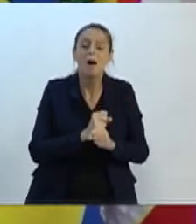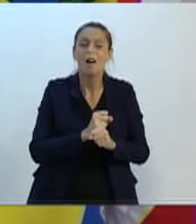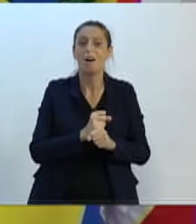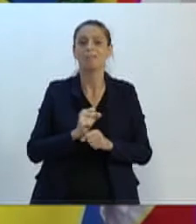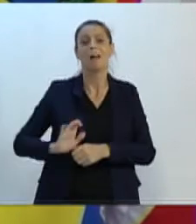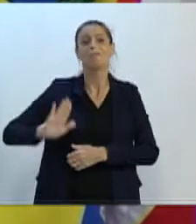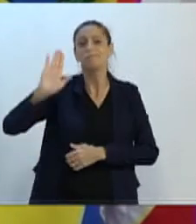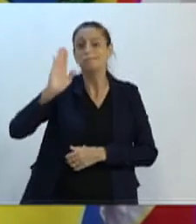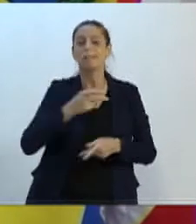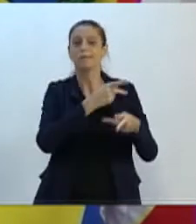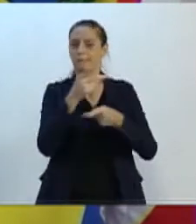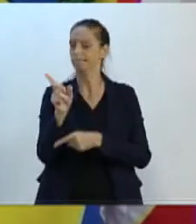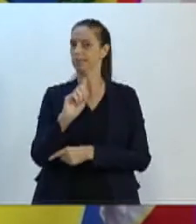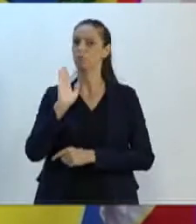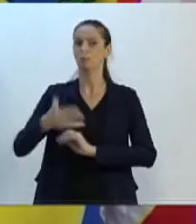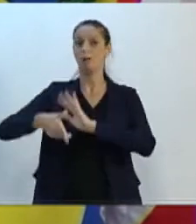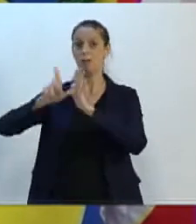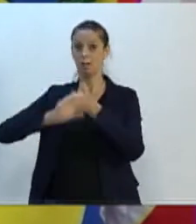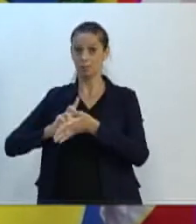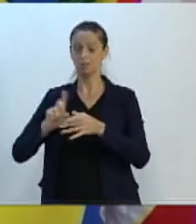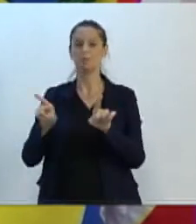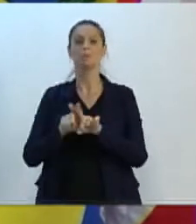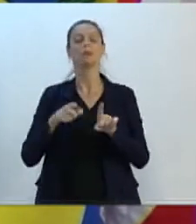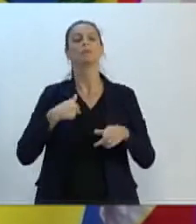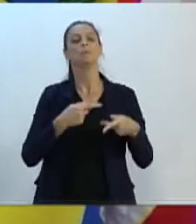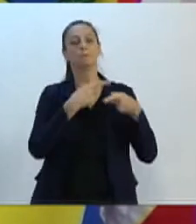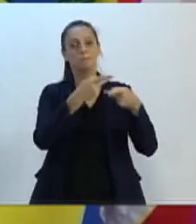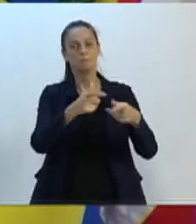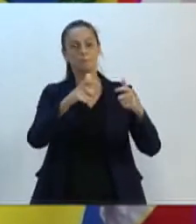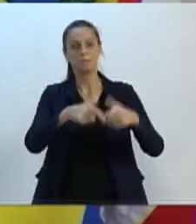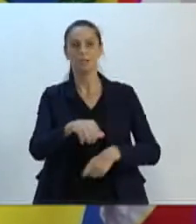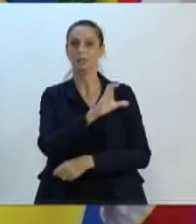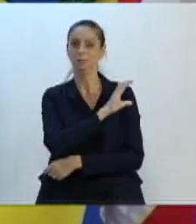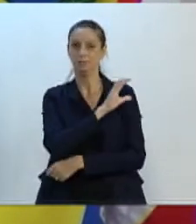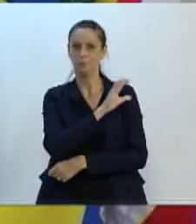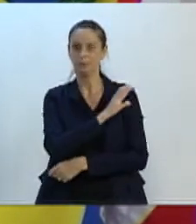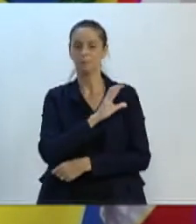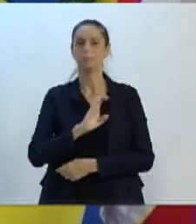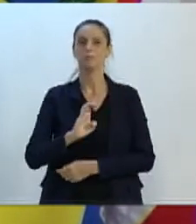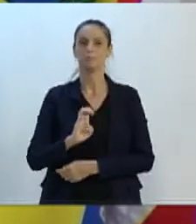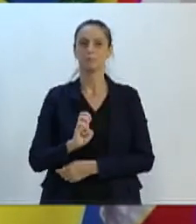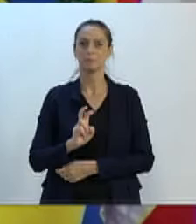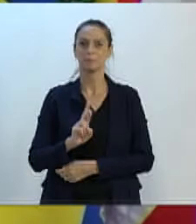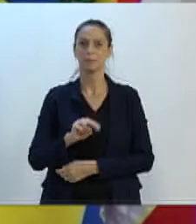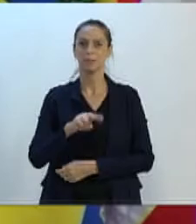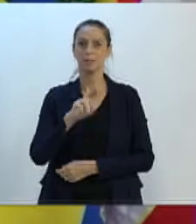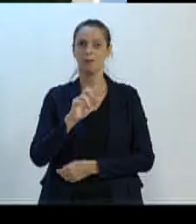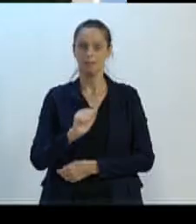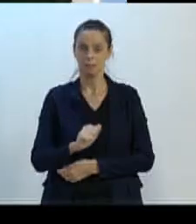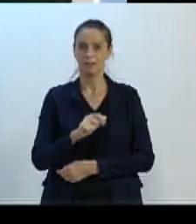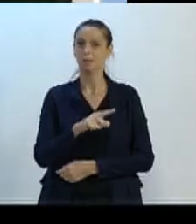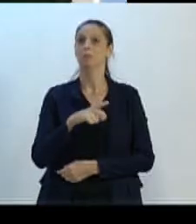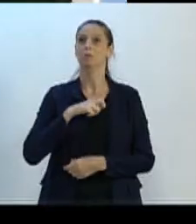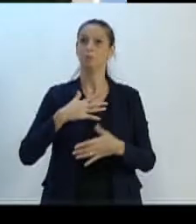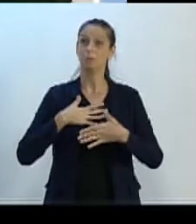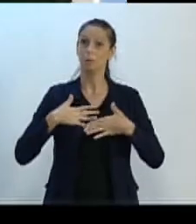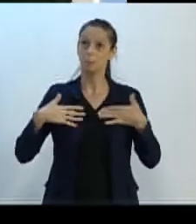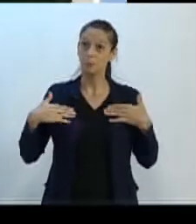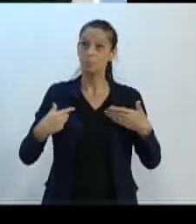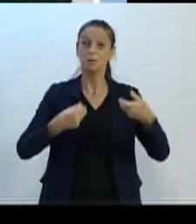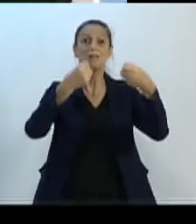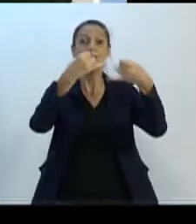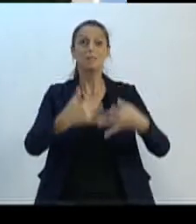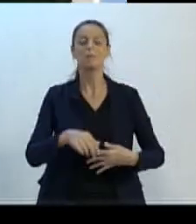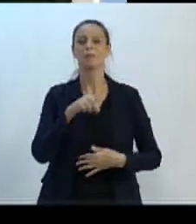Agendas da comunidade, do Centro de Educação, professora Ana Trapp, o qual eu tenho orgulho de falar deste